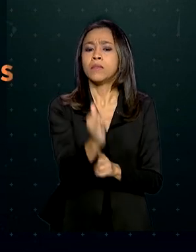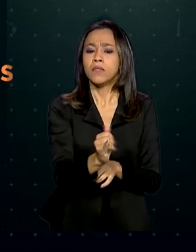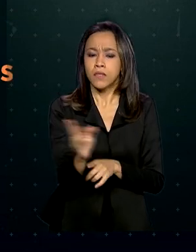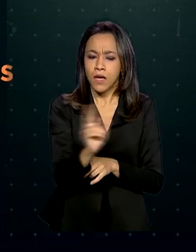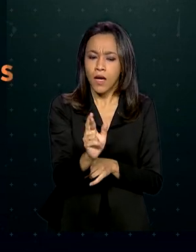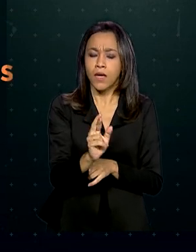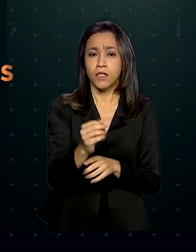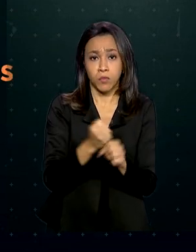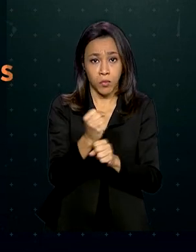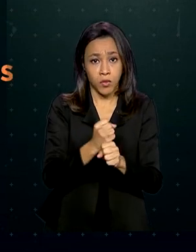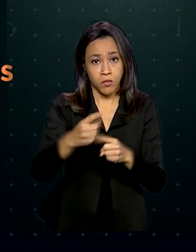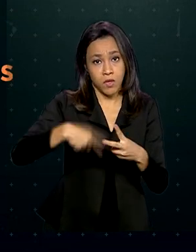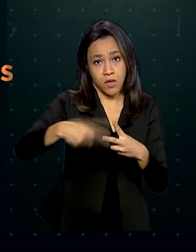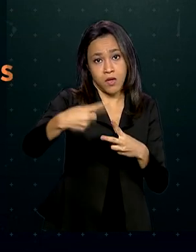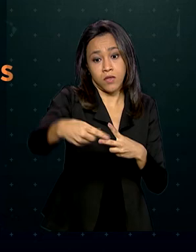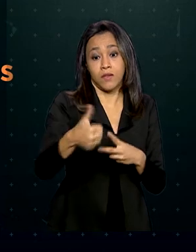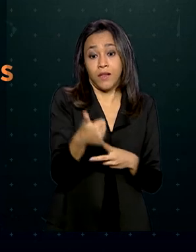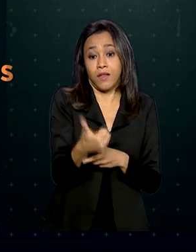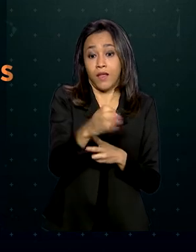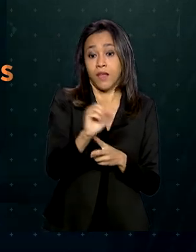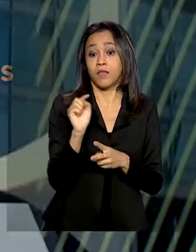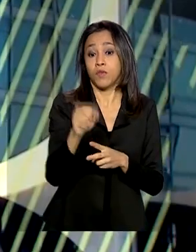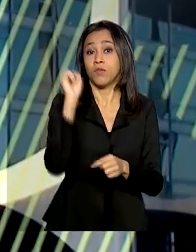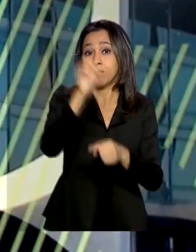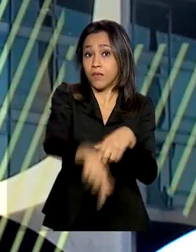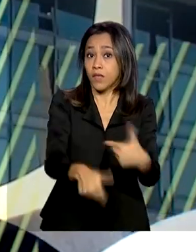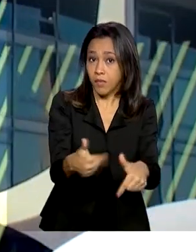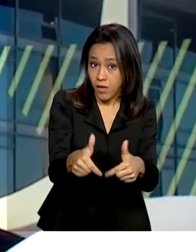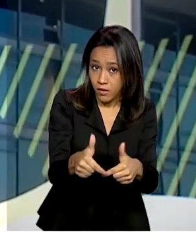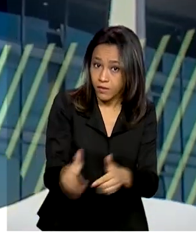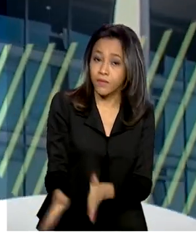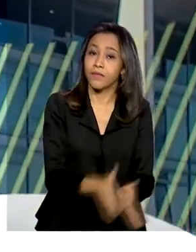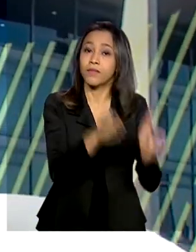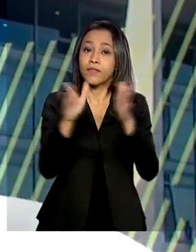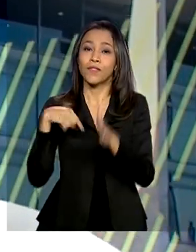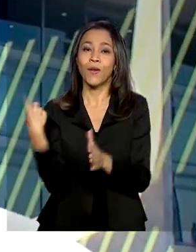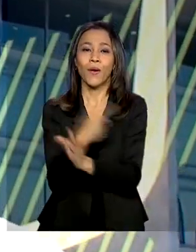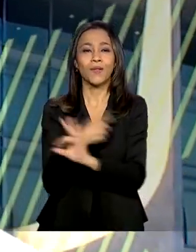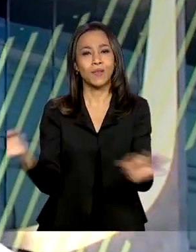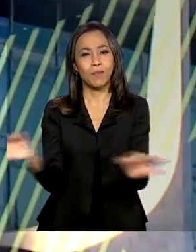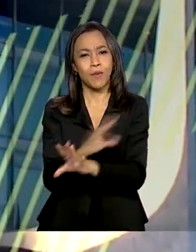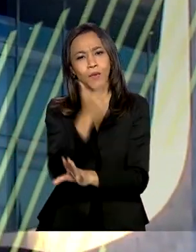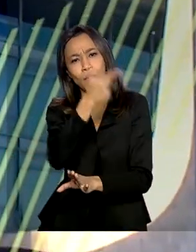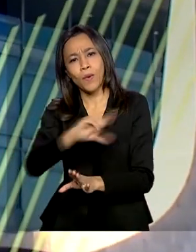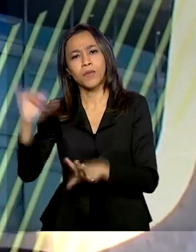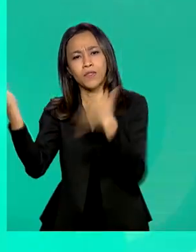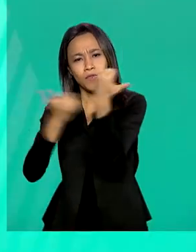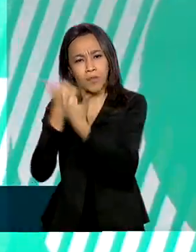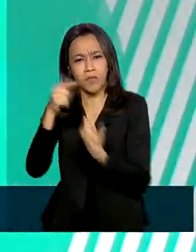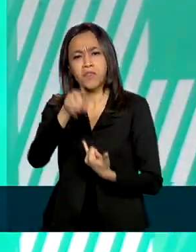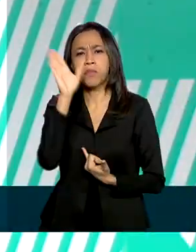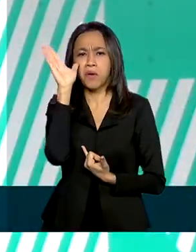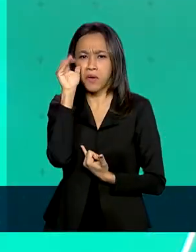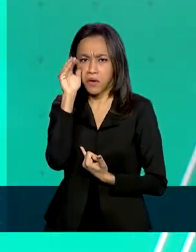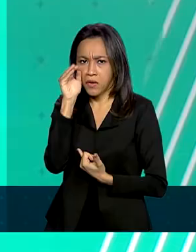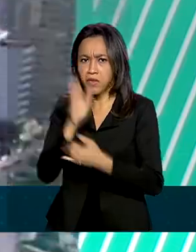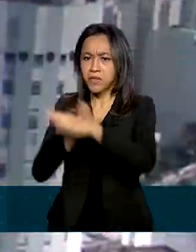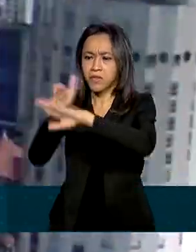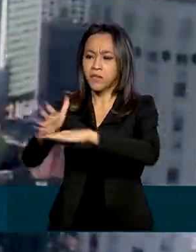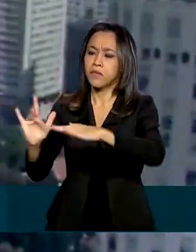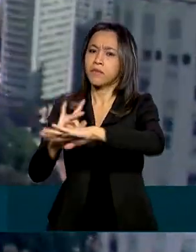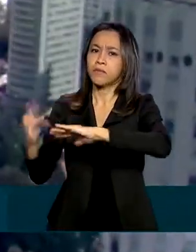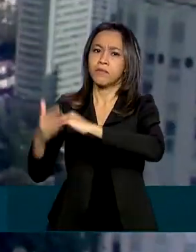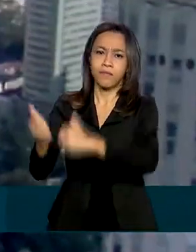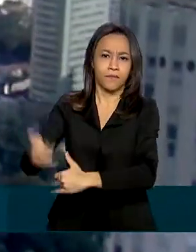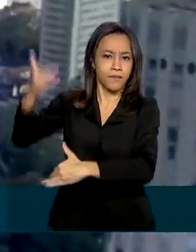anos e cerca de 10 mil empregos. Nós ficamos por aqui. Outras notícias você também acompanha nas nossas